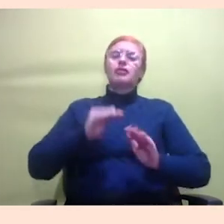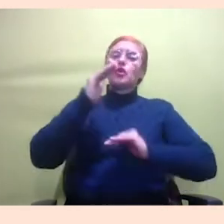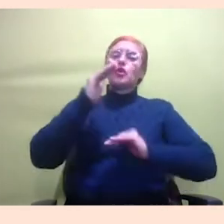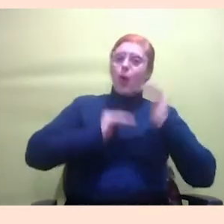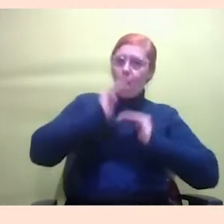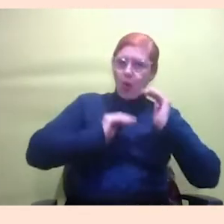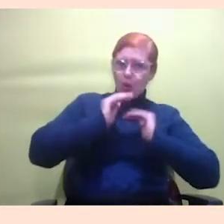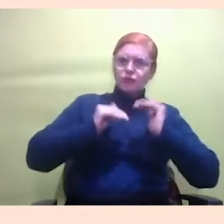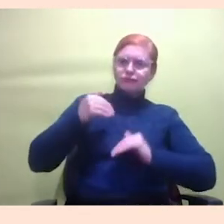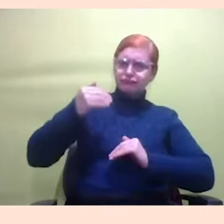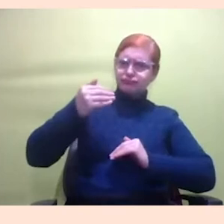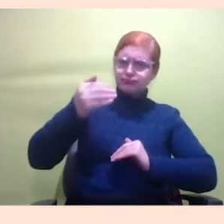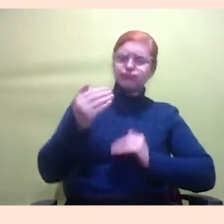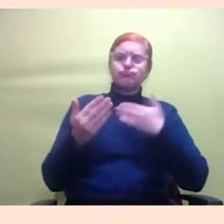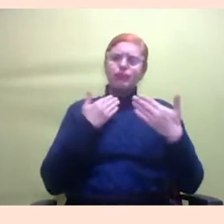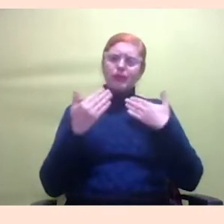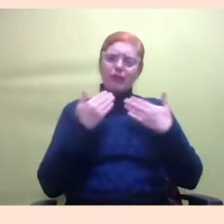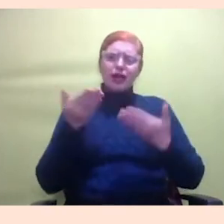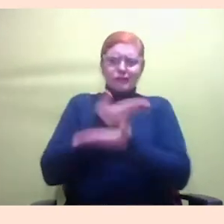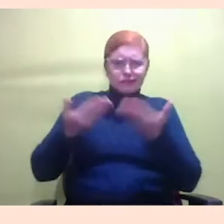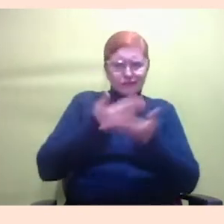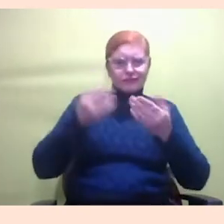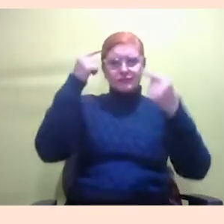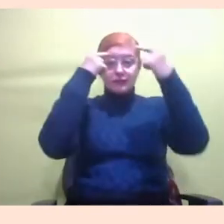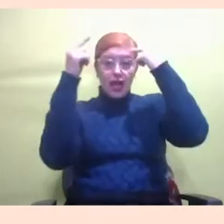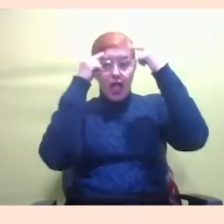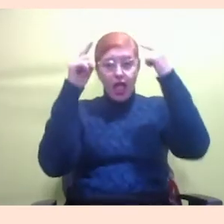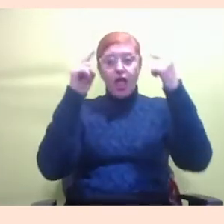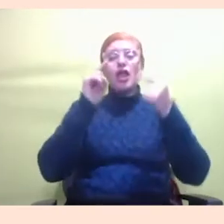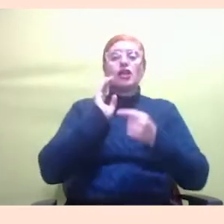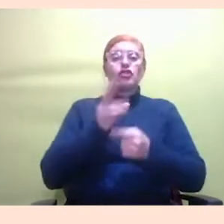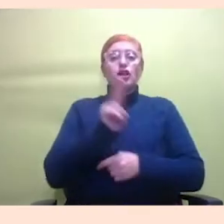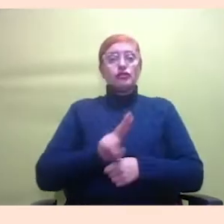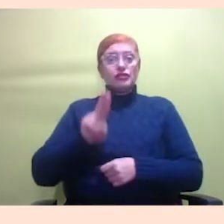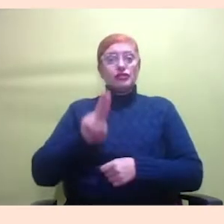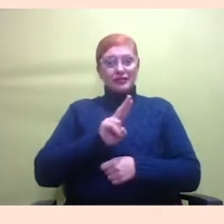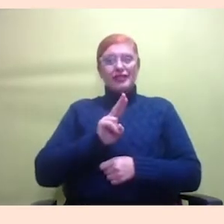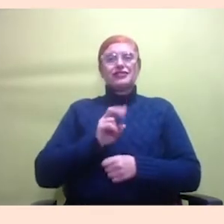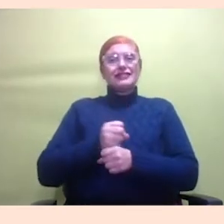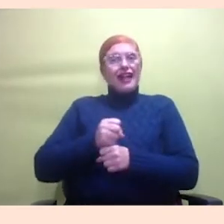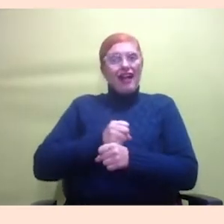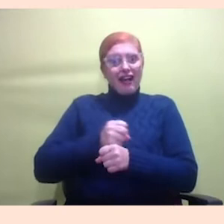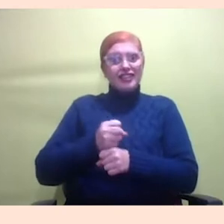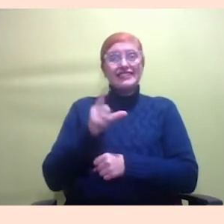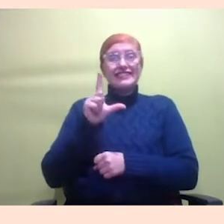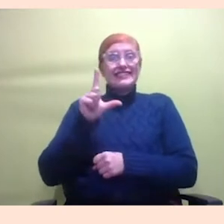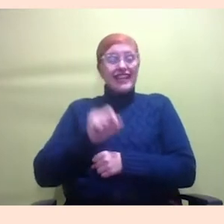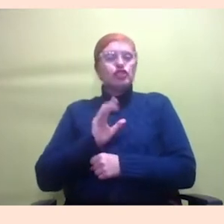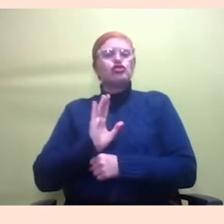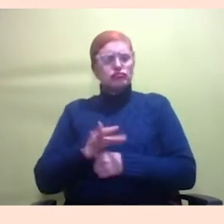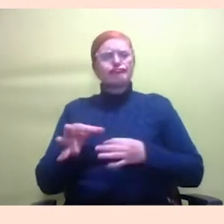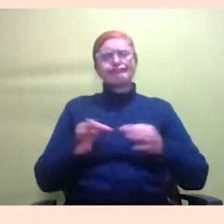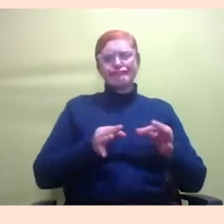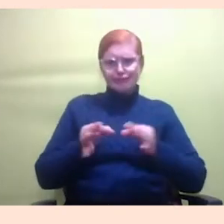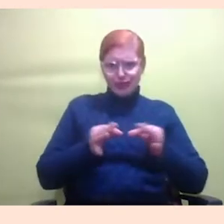para a gente poder trocar ideias. A universidade está com 10 anos. 10 anos que esse projeto se